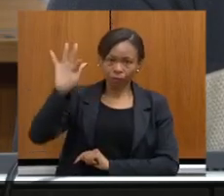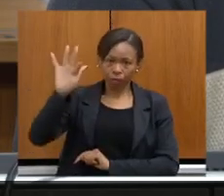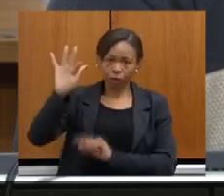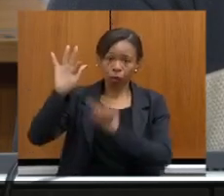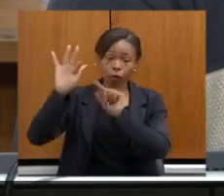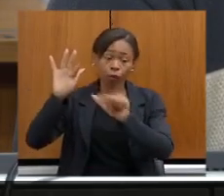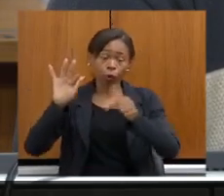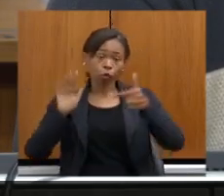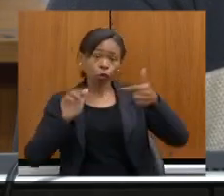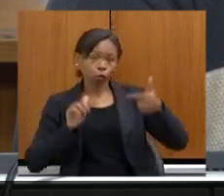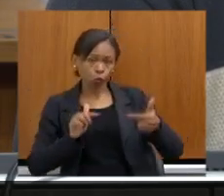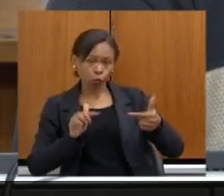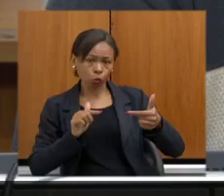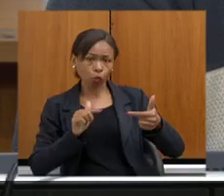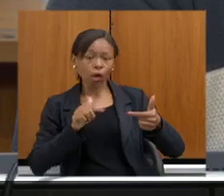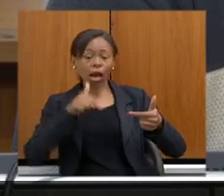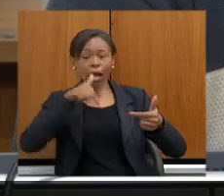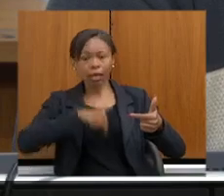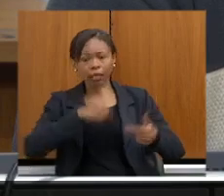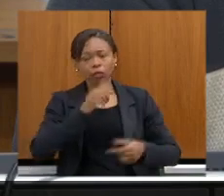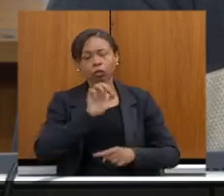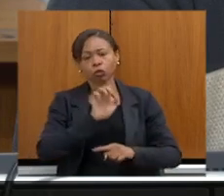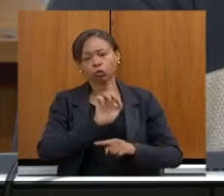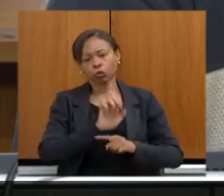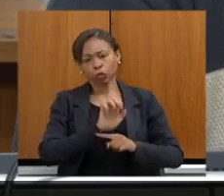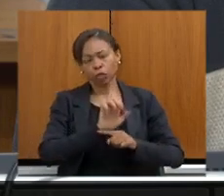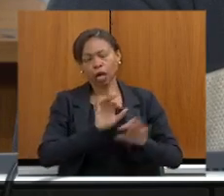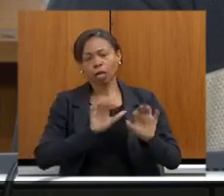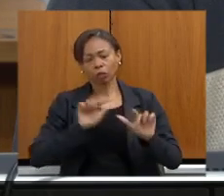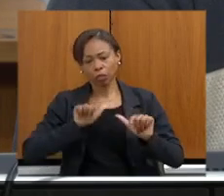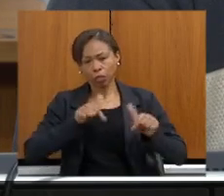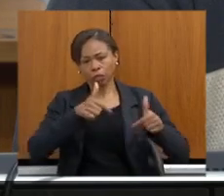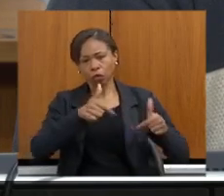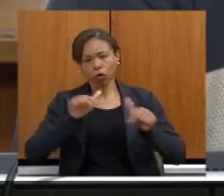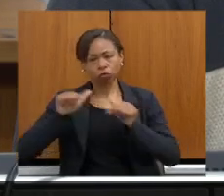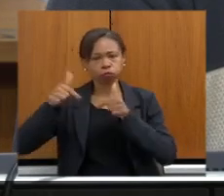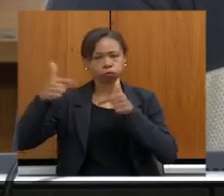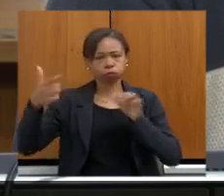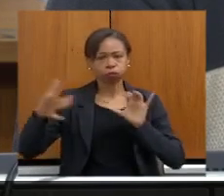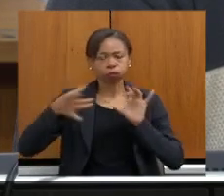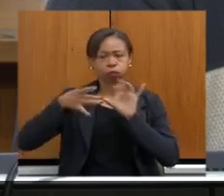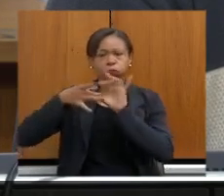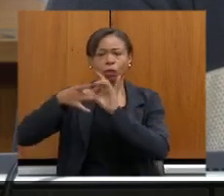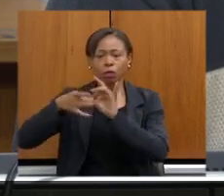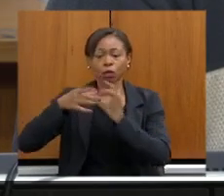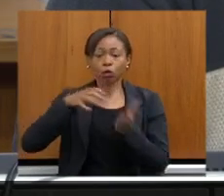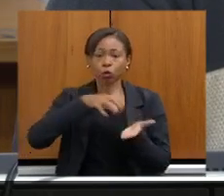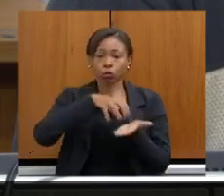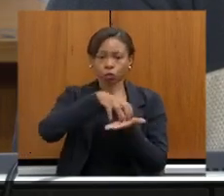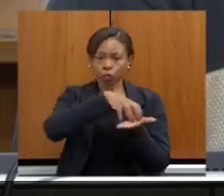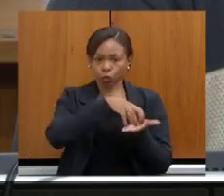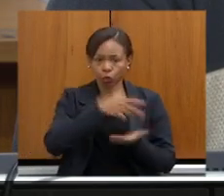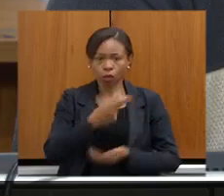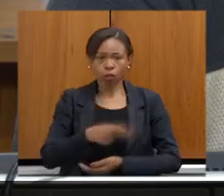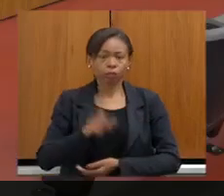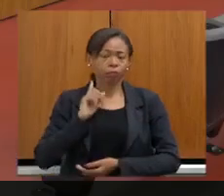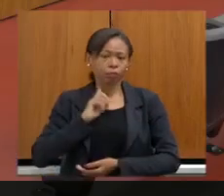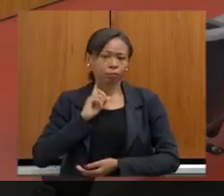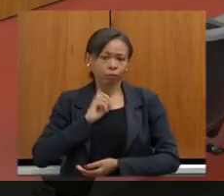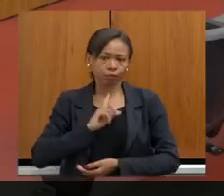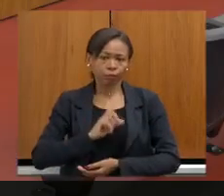para a realidade do Estado e é esse o movimento que a gente vai fazer, inclusive, junto com os setores do Estado de Minas Gerais.